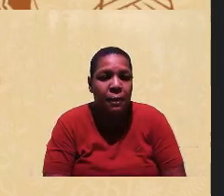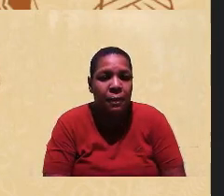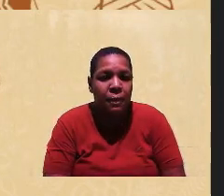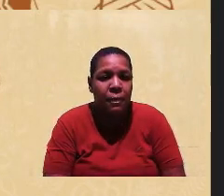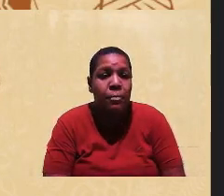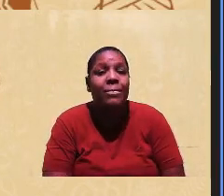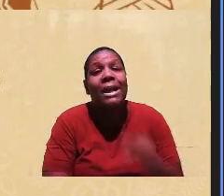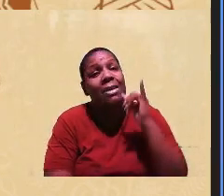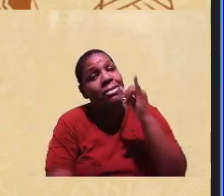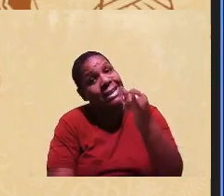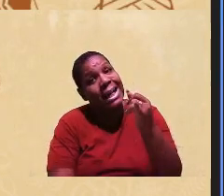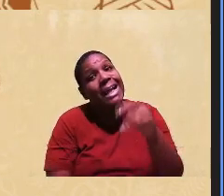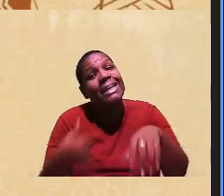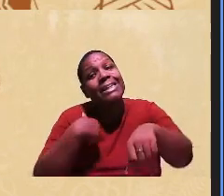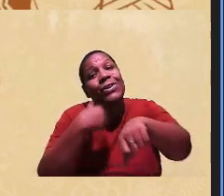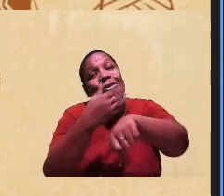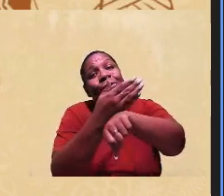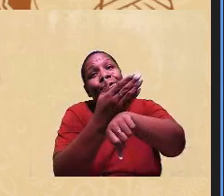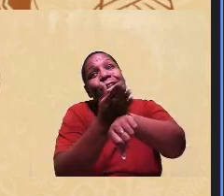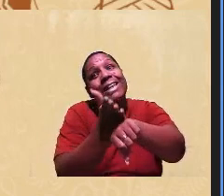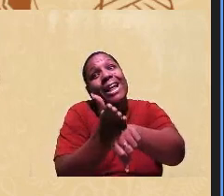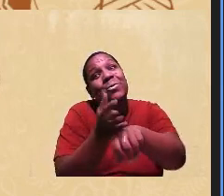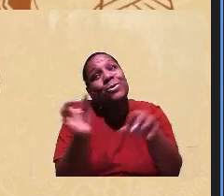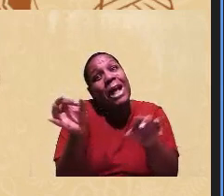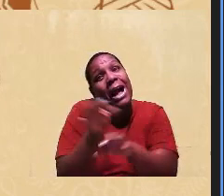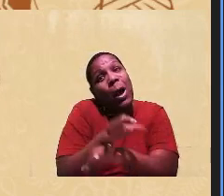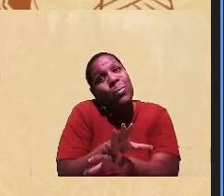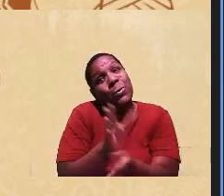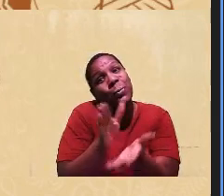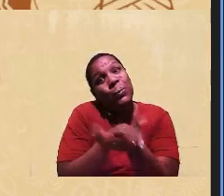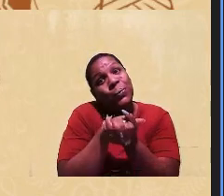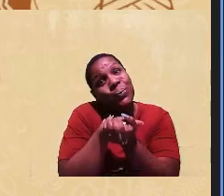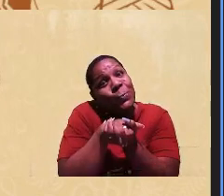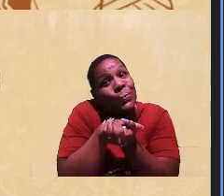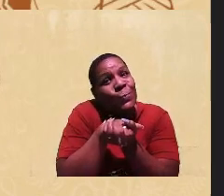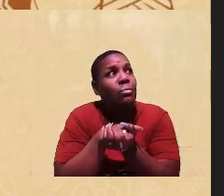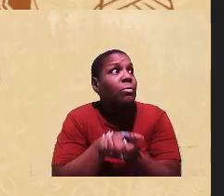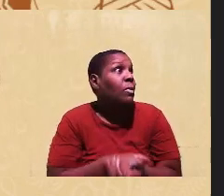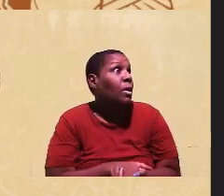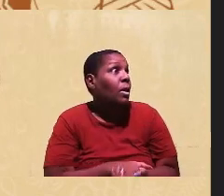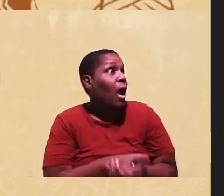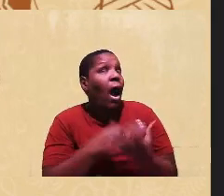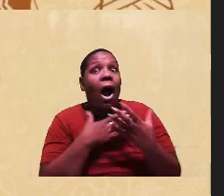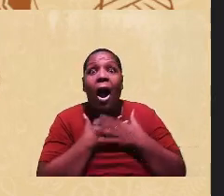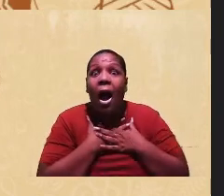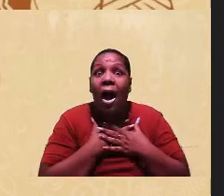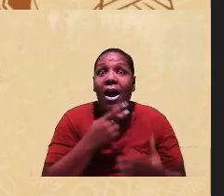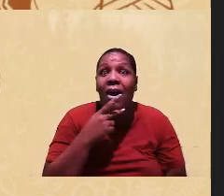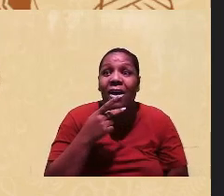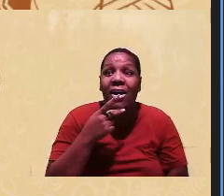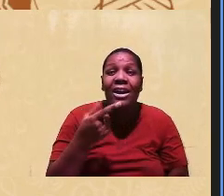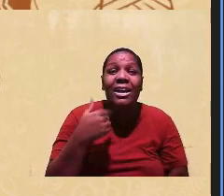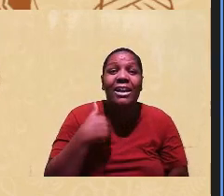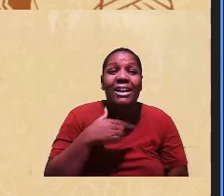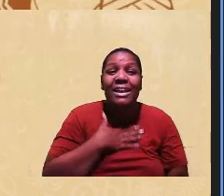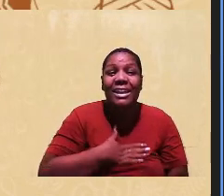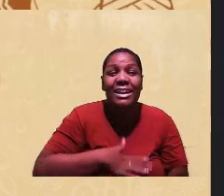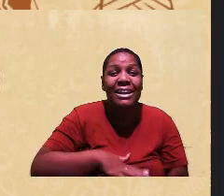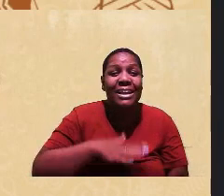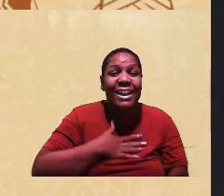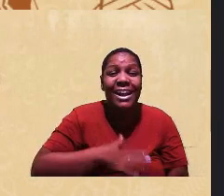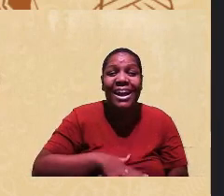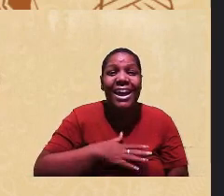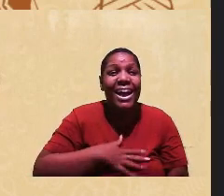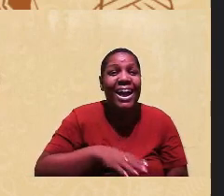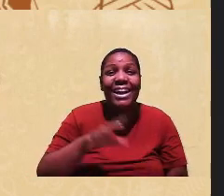passou. Eliane, você fala isso com essa tranquilidade? Não, com agonia, eu gostaria de sentir no máximo.